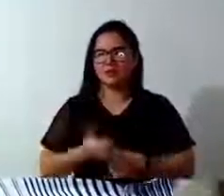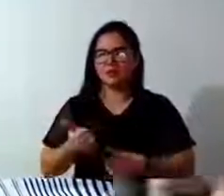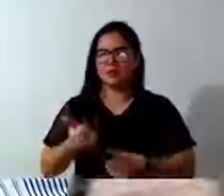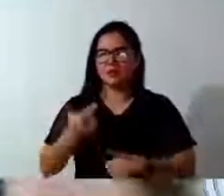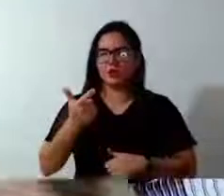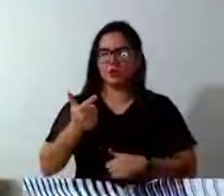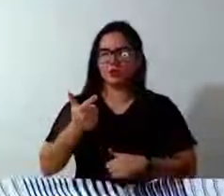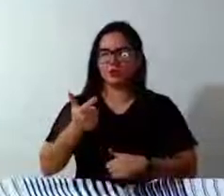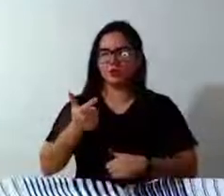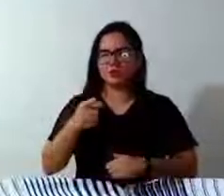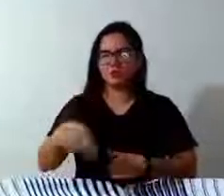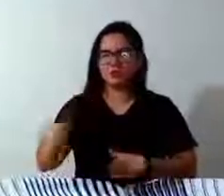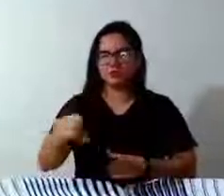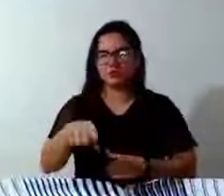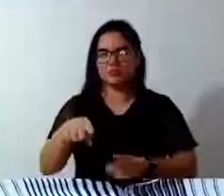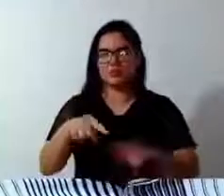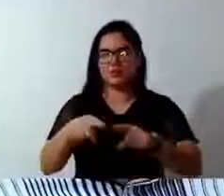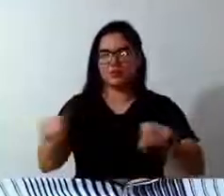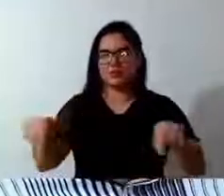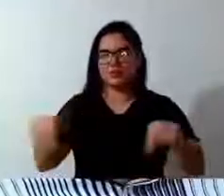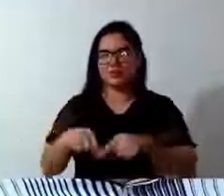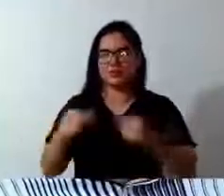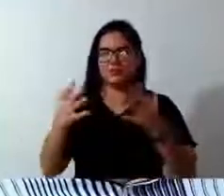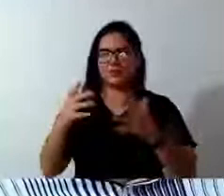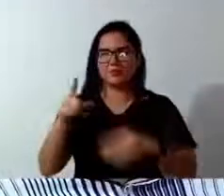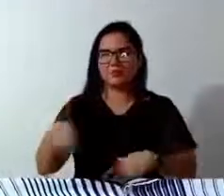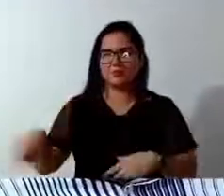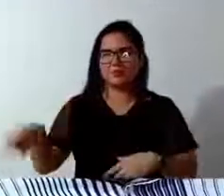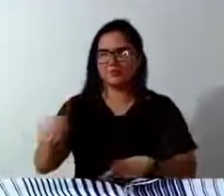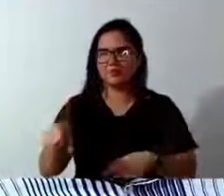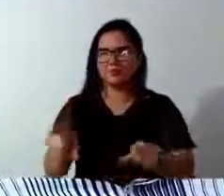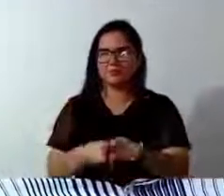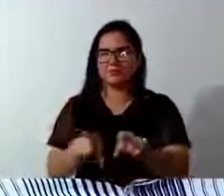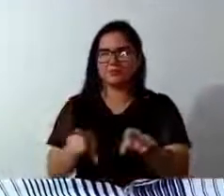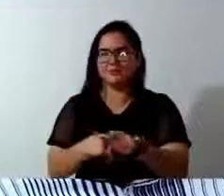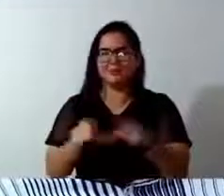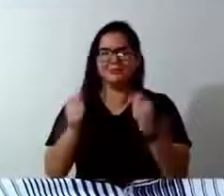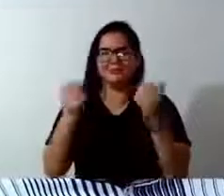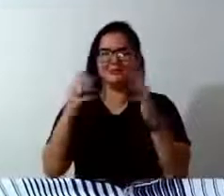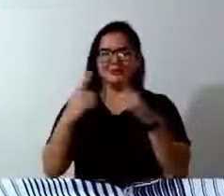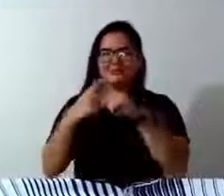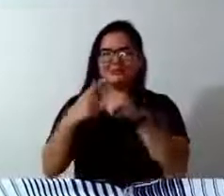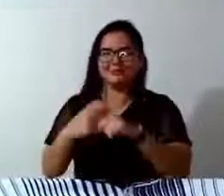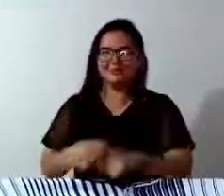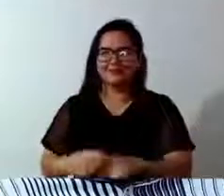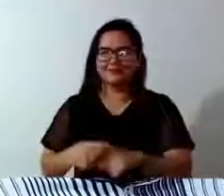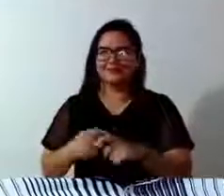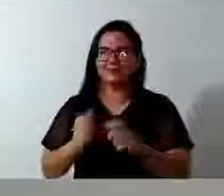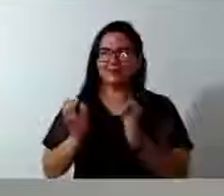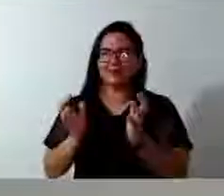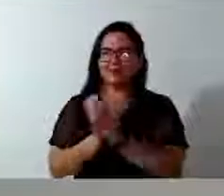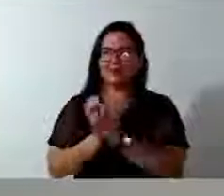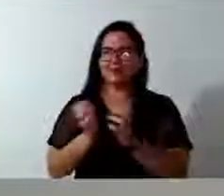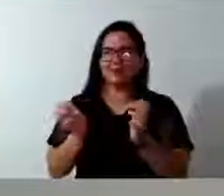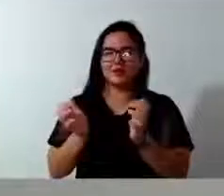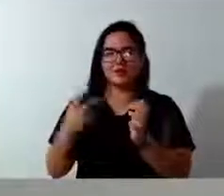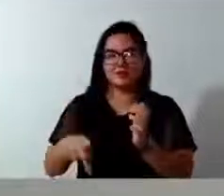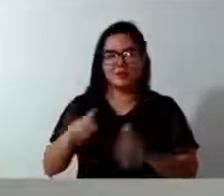em campo. Então, parabéns a eles. E também parabéns ao Alambique, pelo vice-campeonato, em nome do capitão da equipe, o Boquinha.